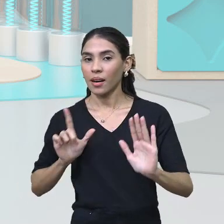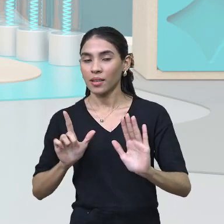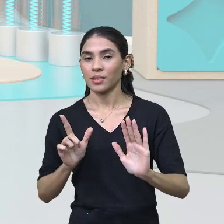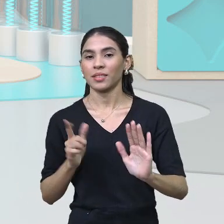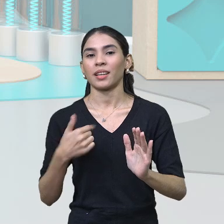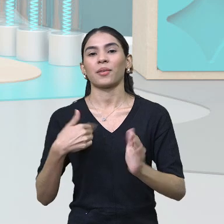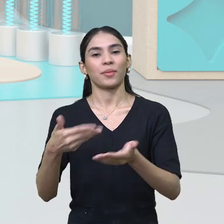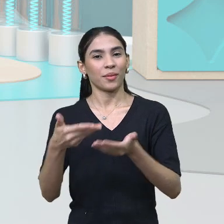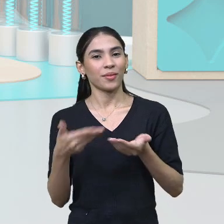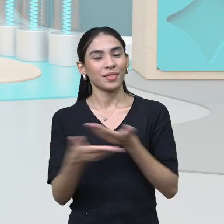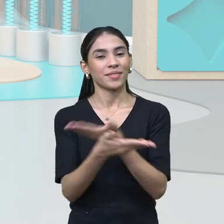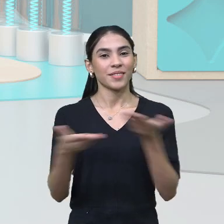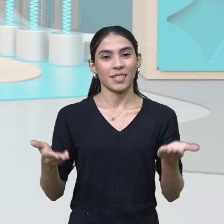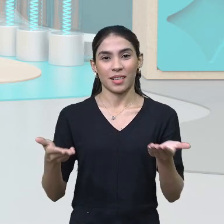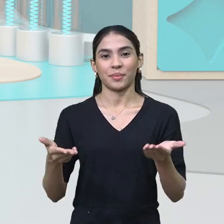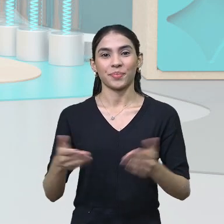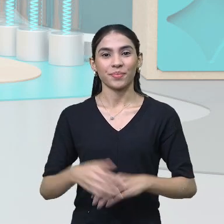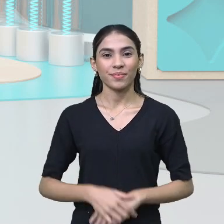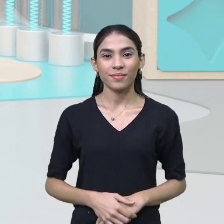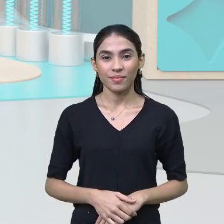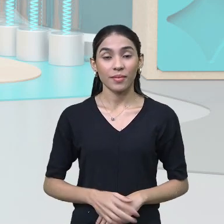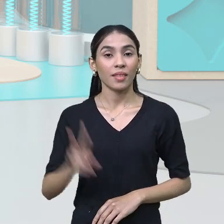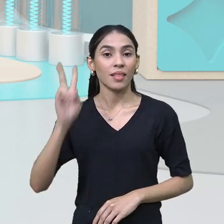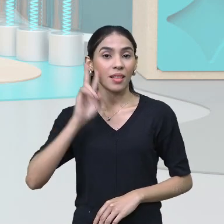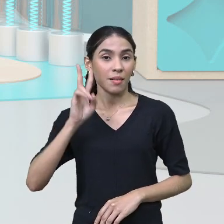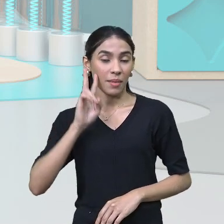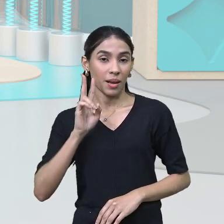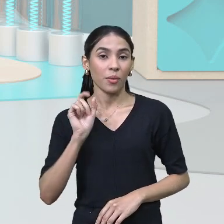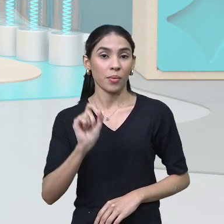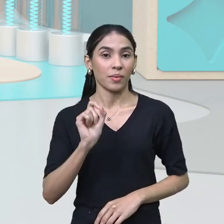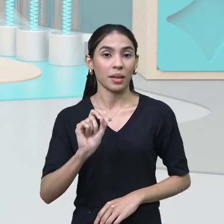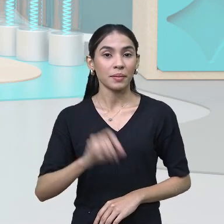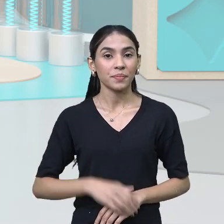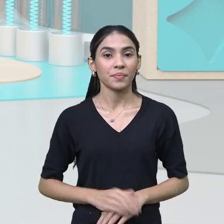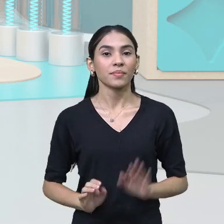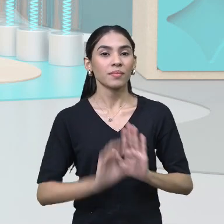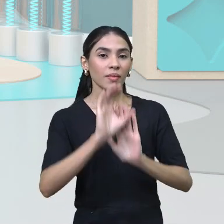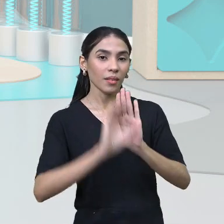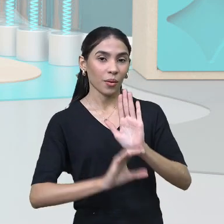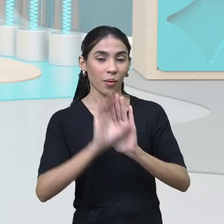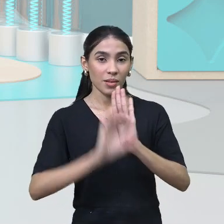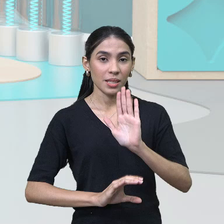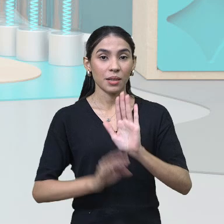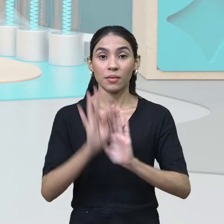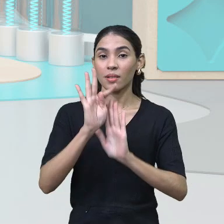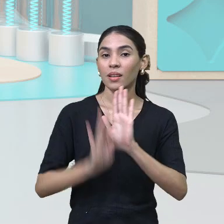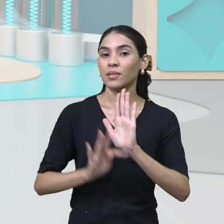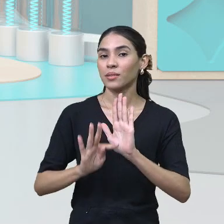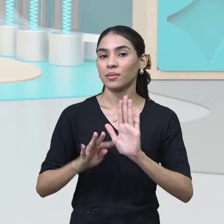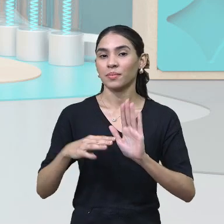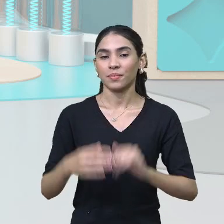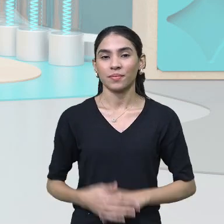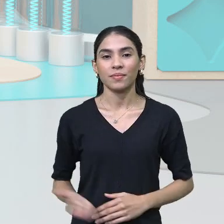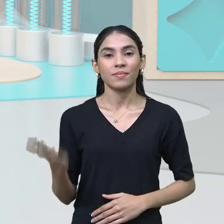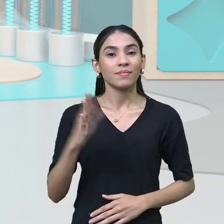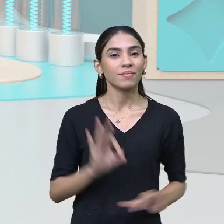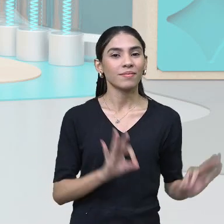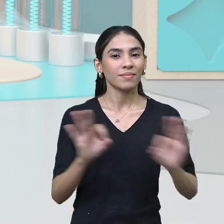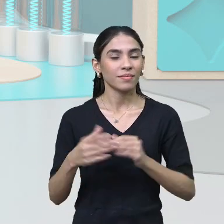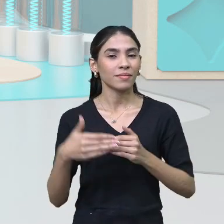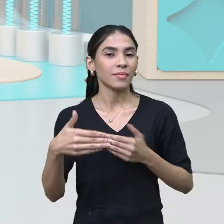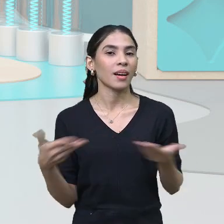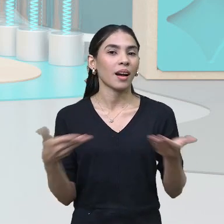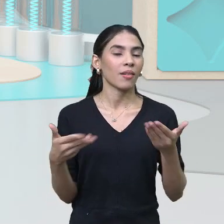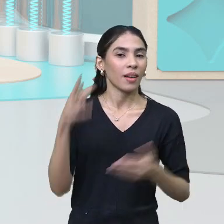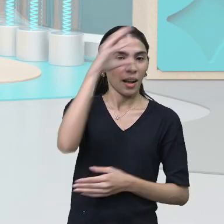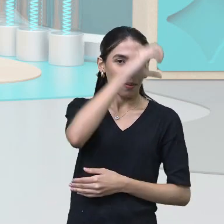eu convido vocês a lembrarmos o conceito de texto. Então, vamos lá, vamos